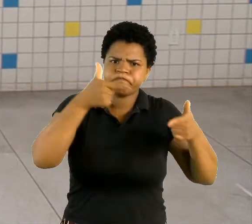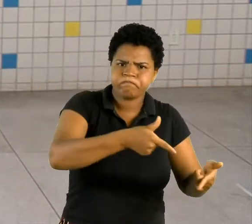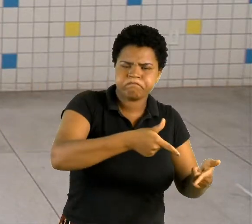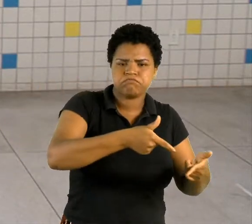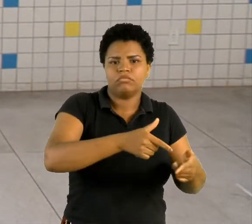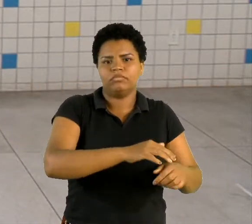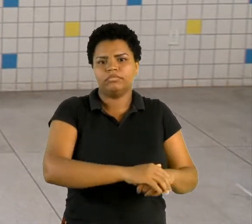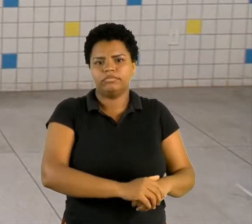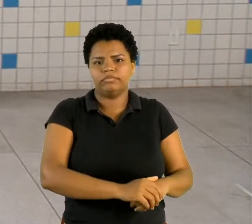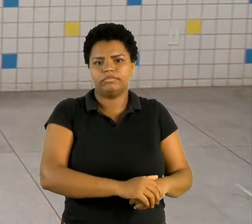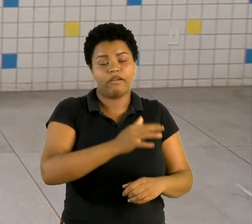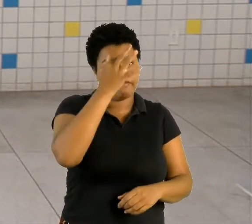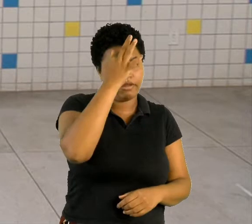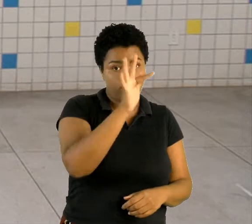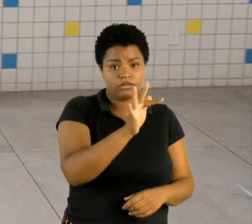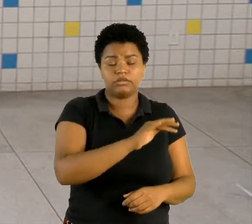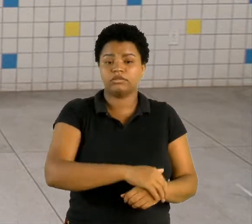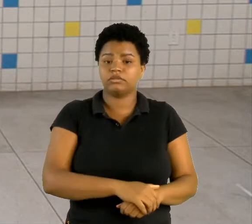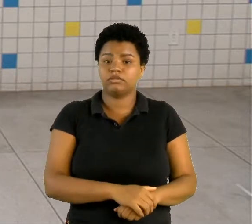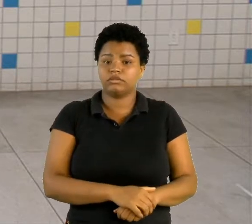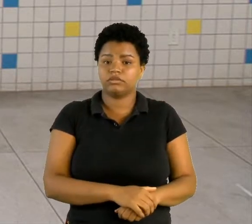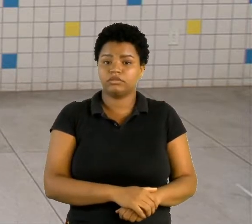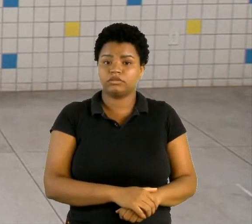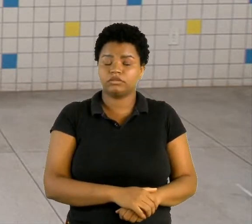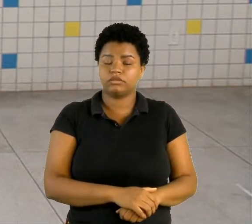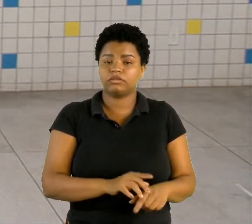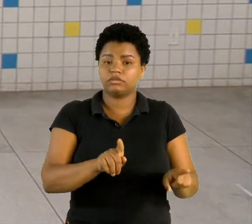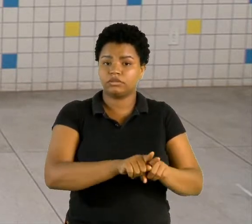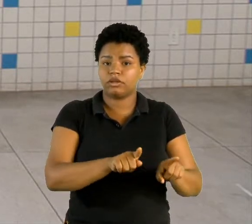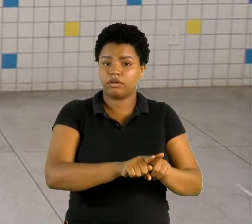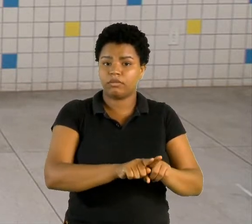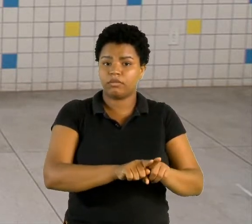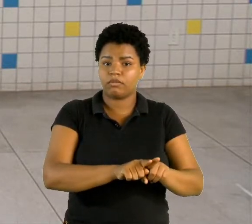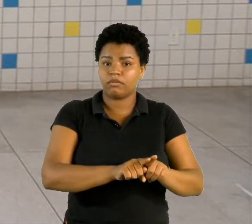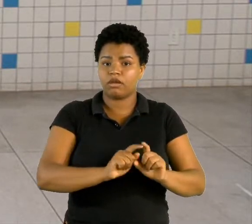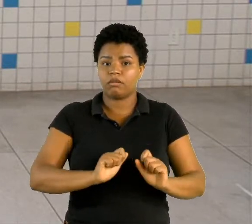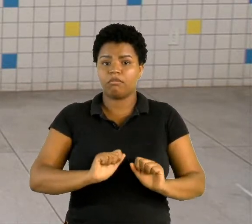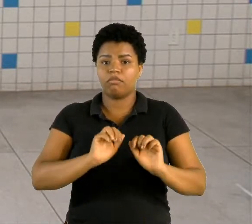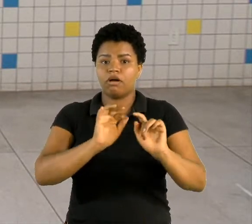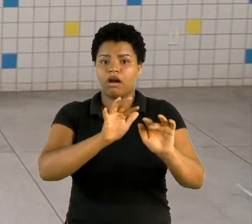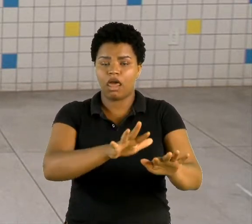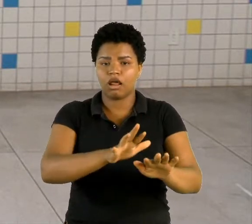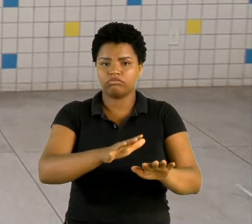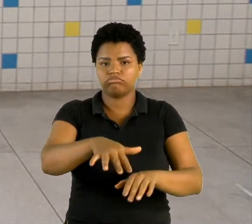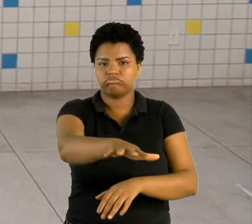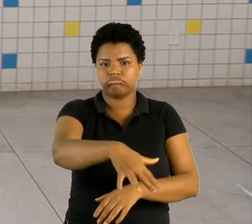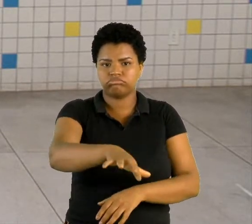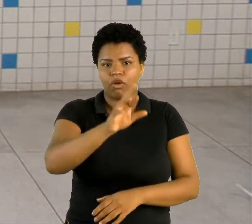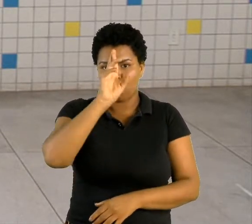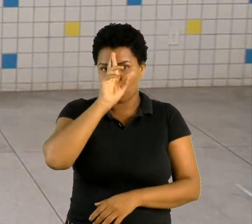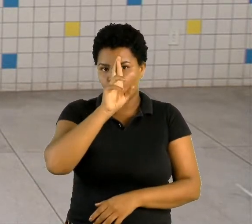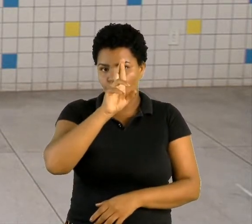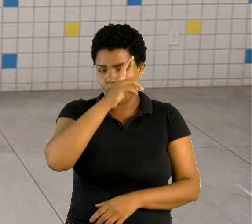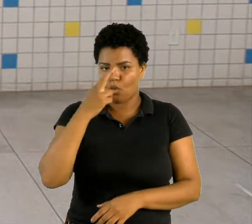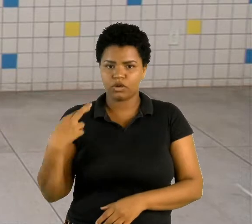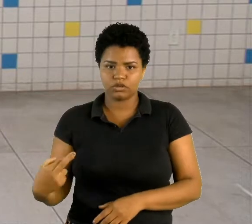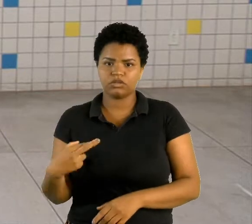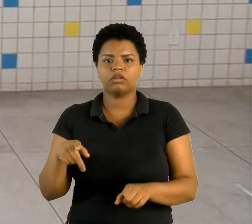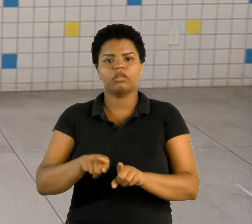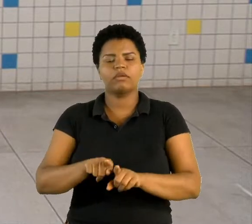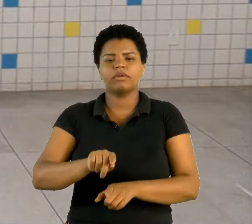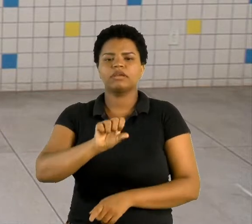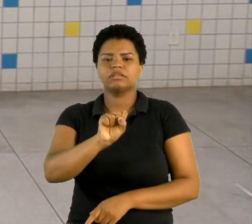a França, começam a se dirigir também para a região da Rússia e dirigem-se para a região da Sérvia,